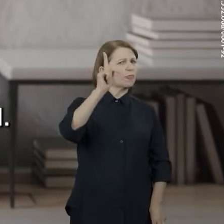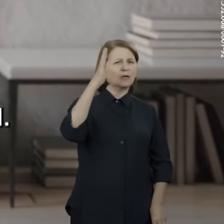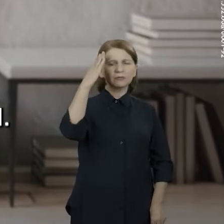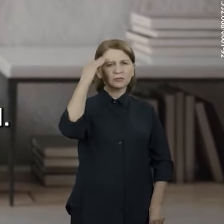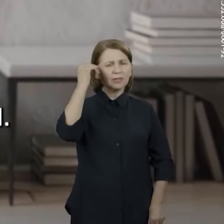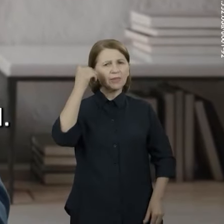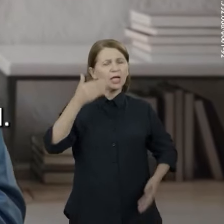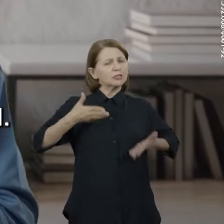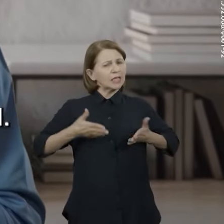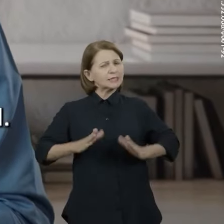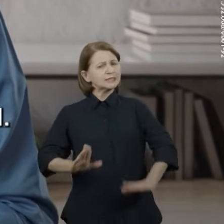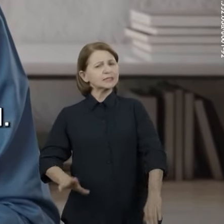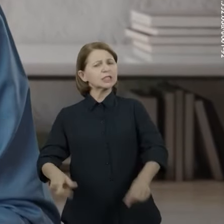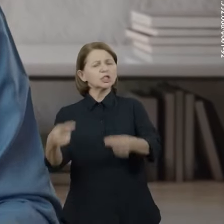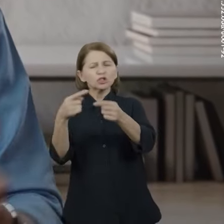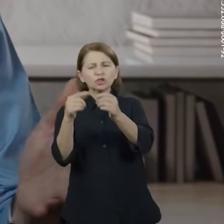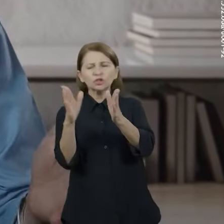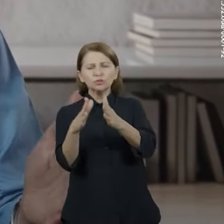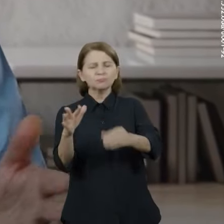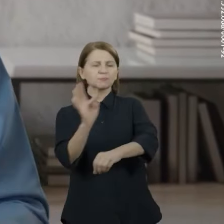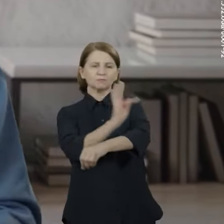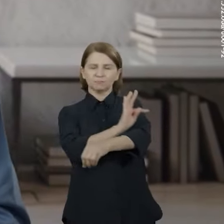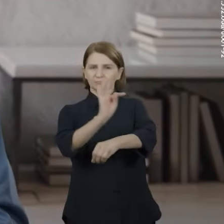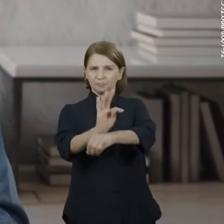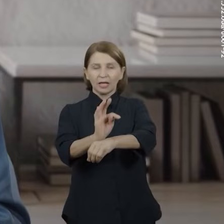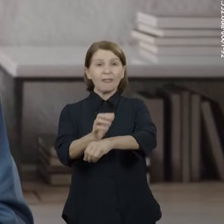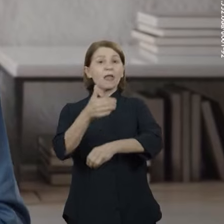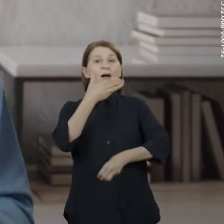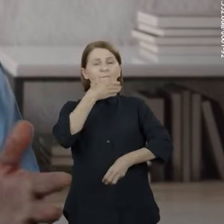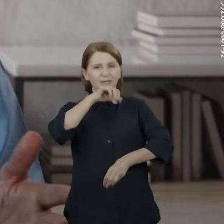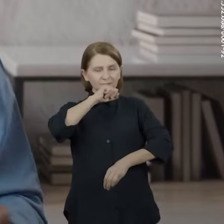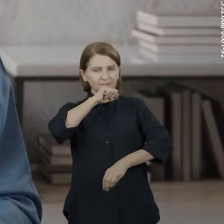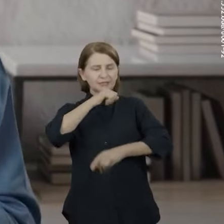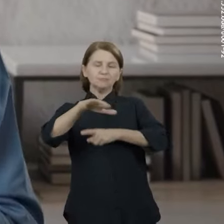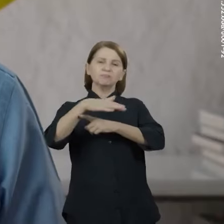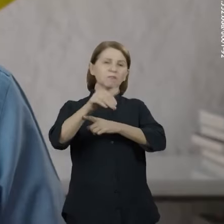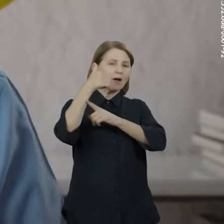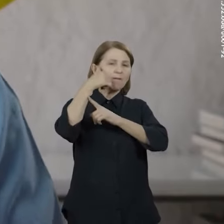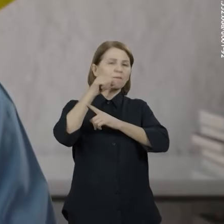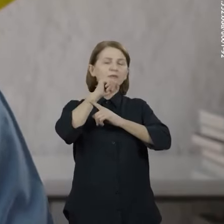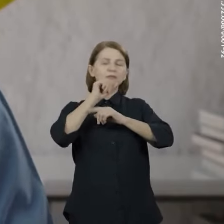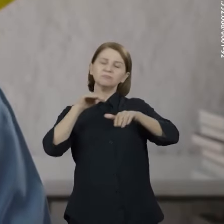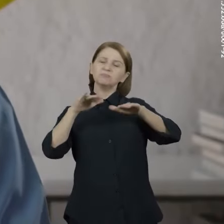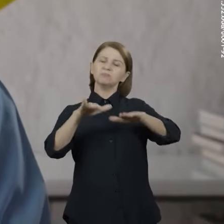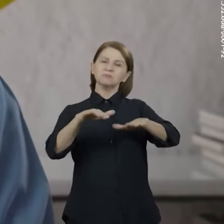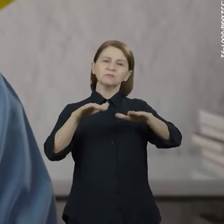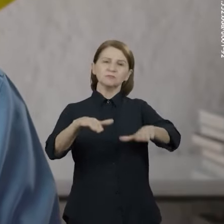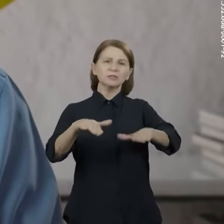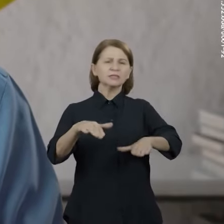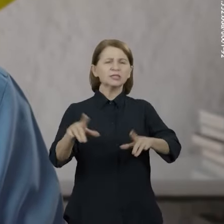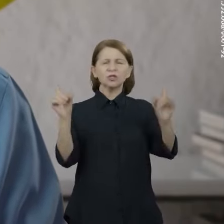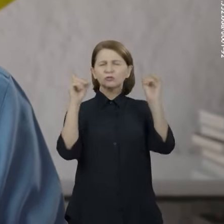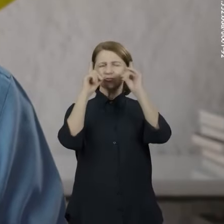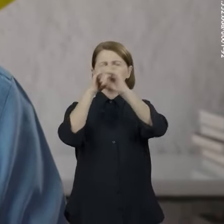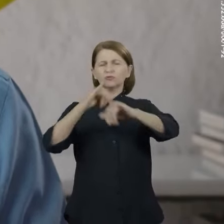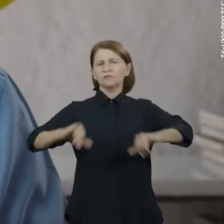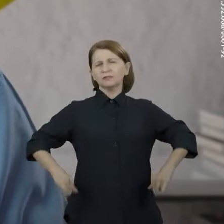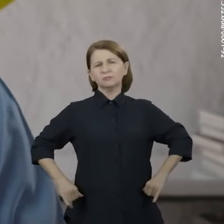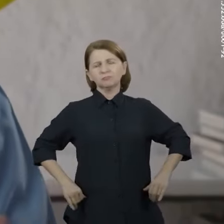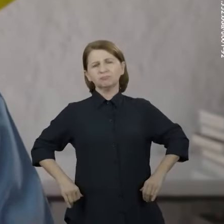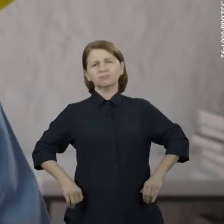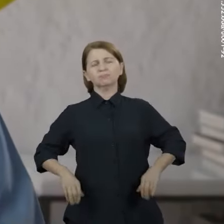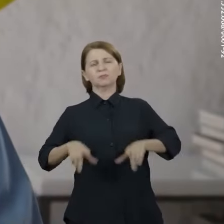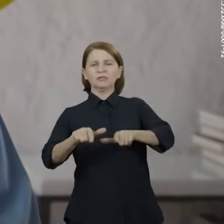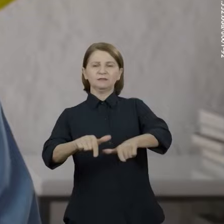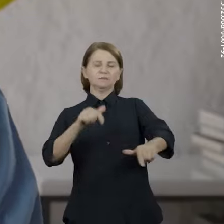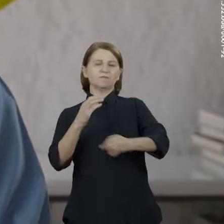mas eu nasci numa pequena cidade de Itacoarau. Filho de um pai taxista, de uma mãe costureira, que eu tive muitas dificuldades para me formar em engenharia